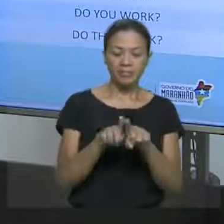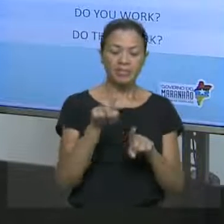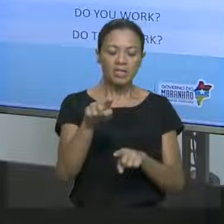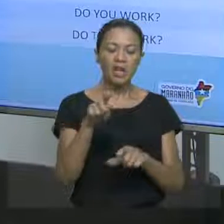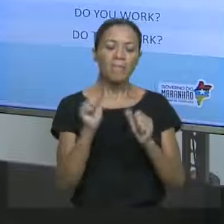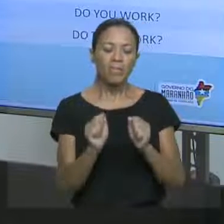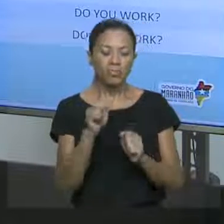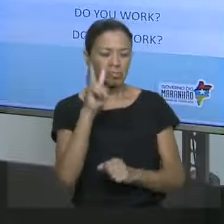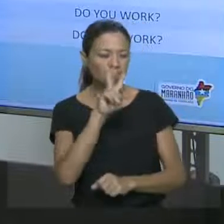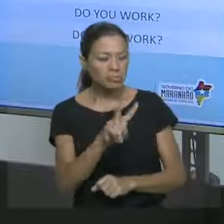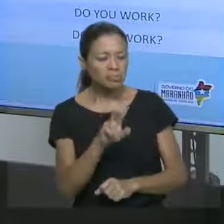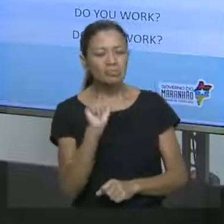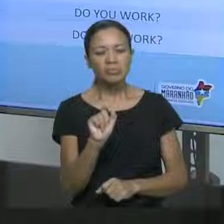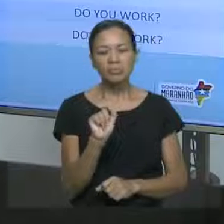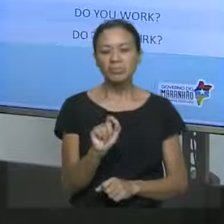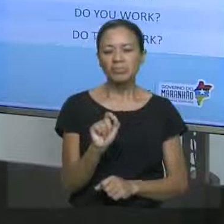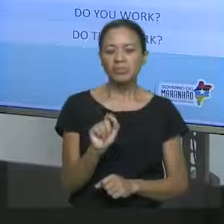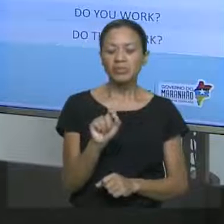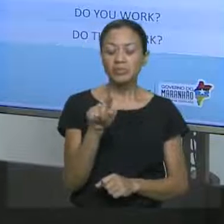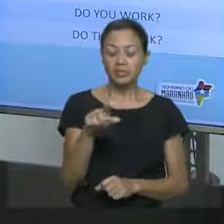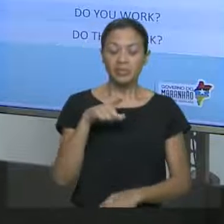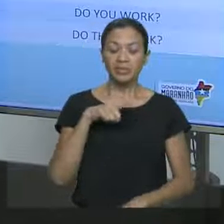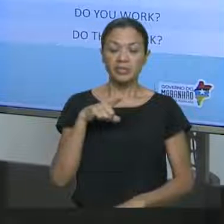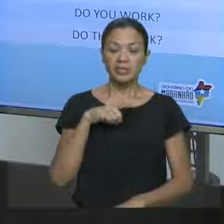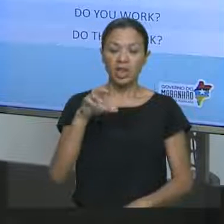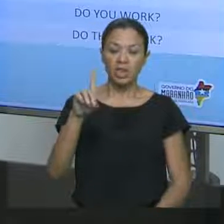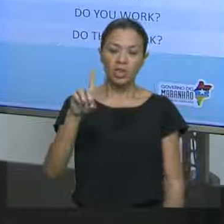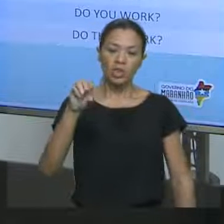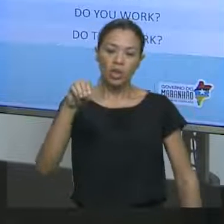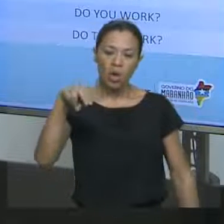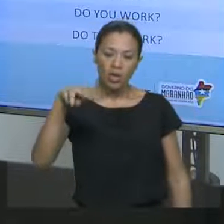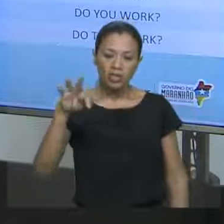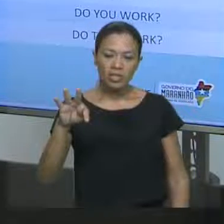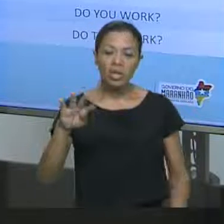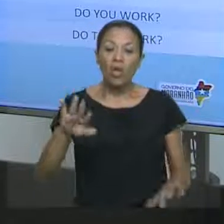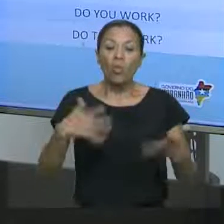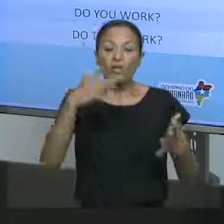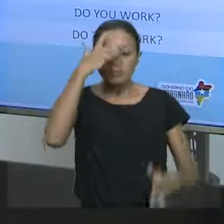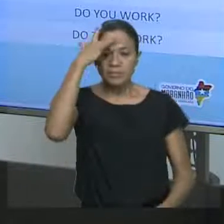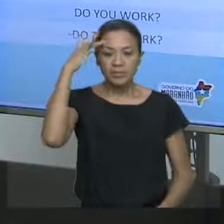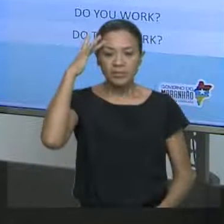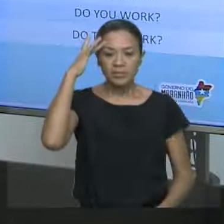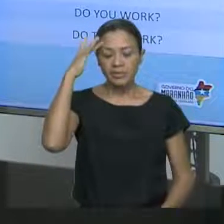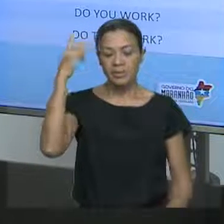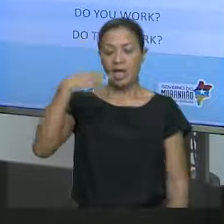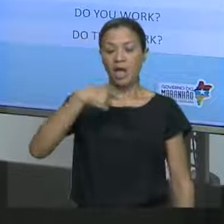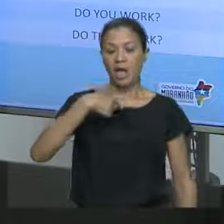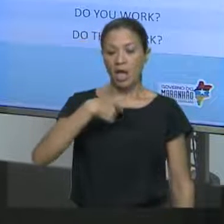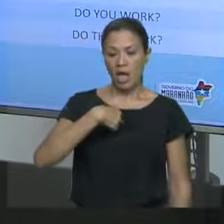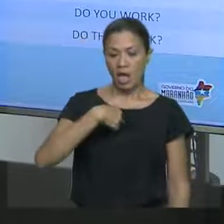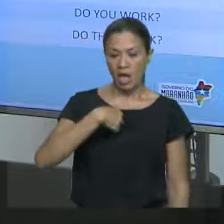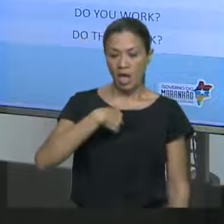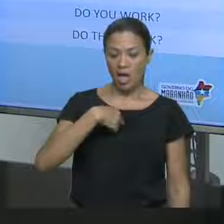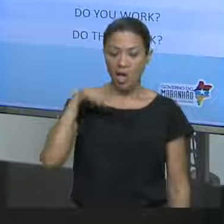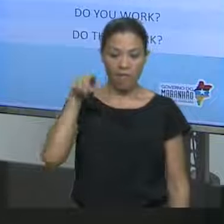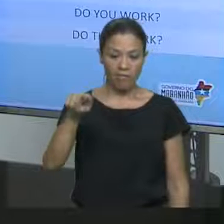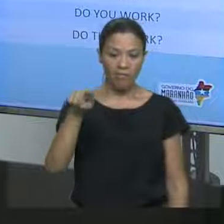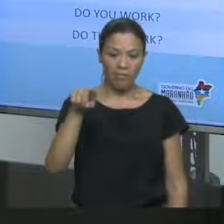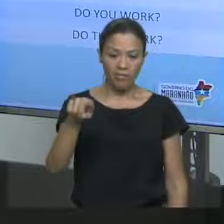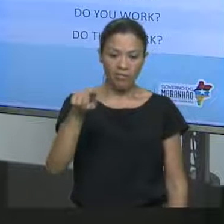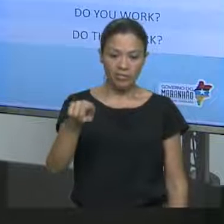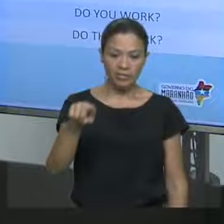vocês podem observar que vocês têm o don't para quais pessoas? I, we, I, you,